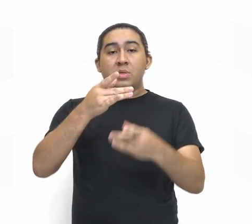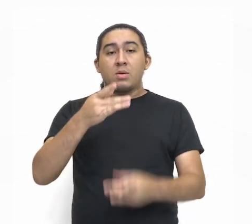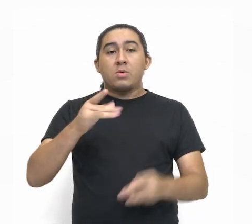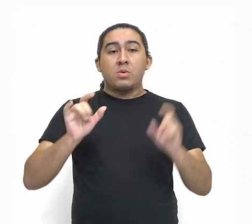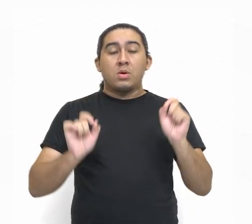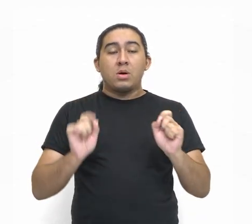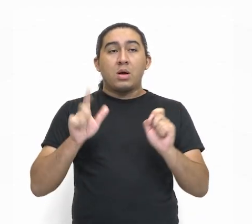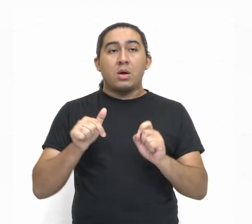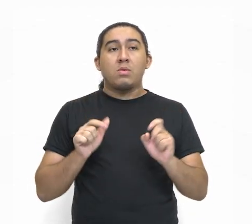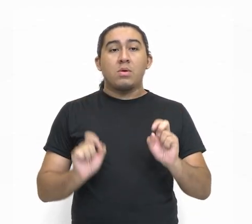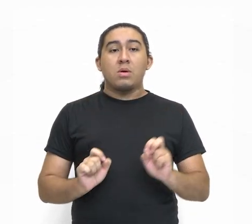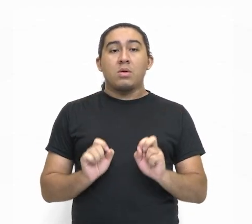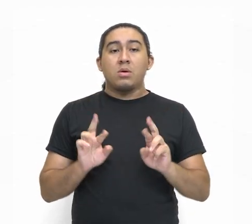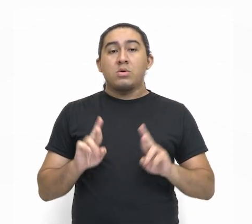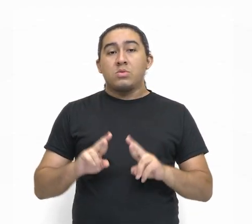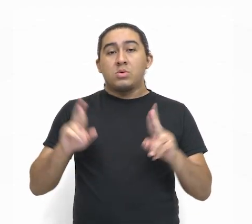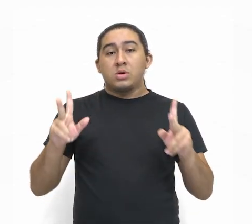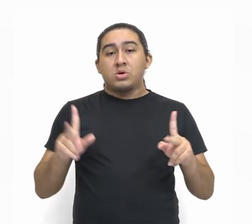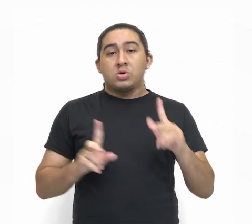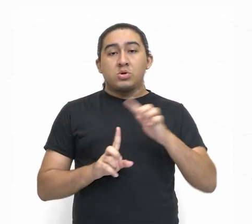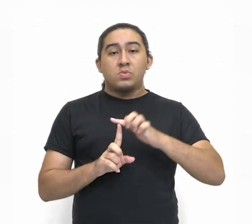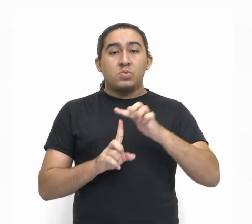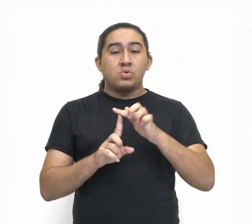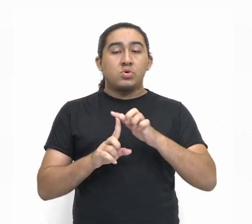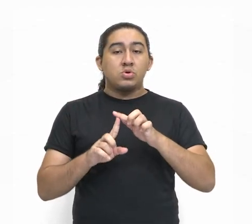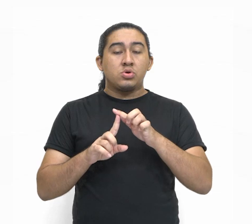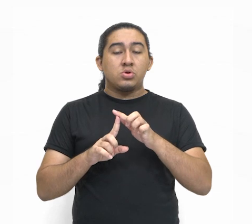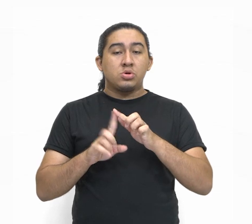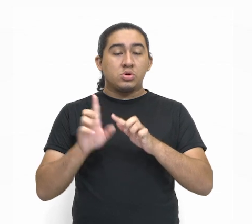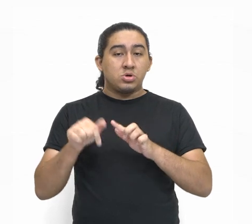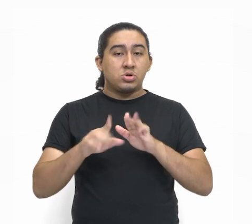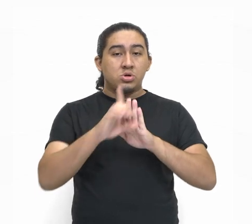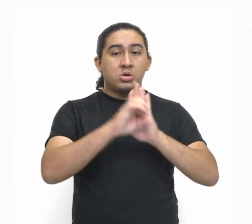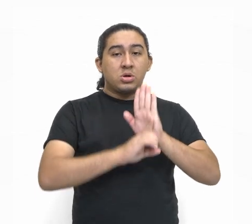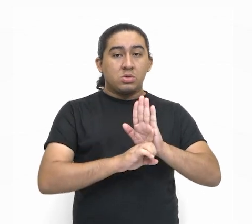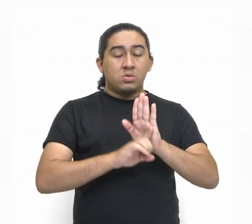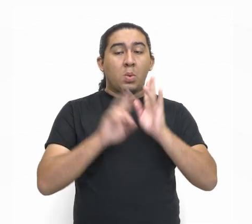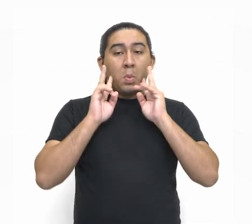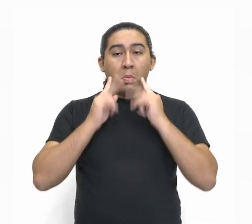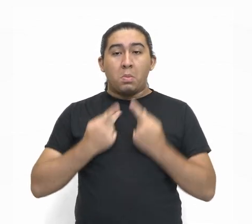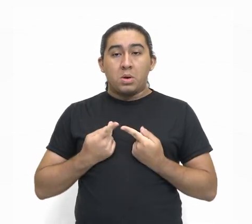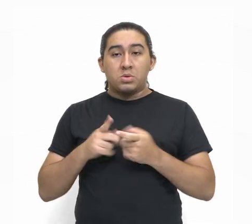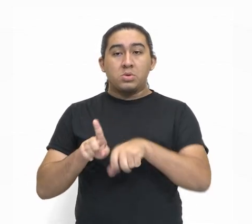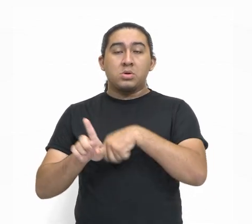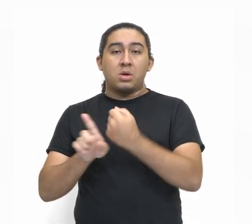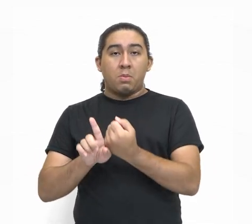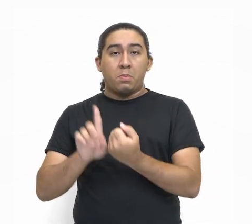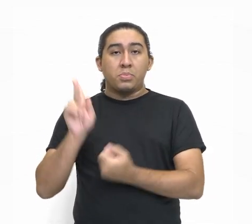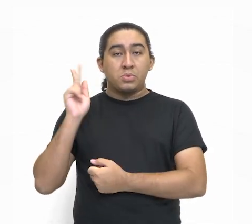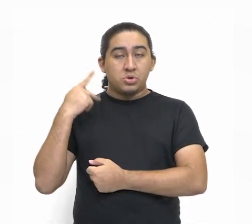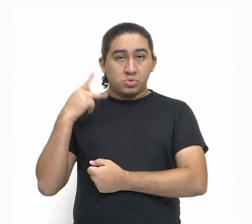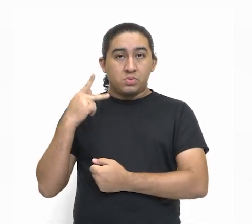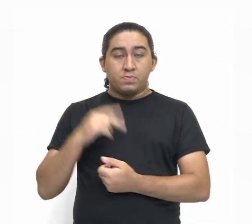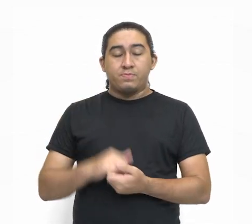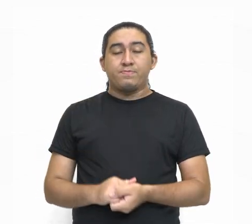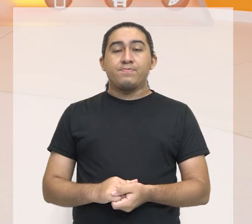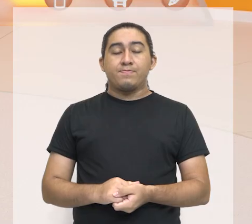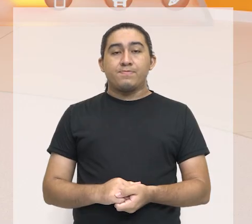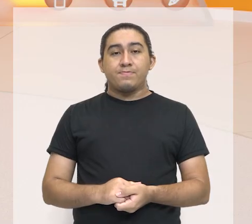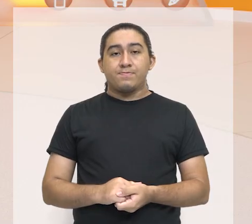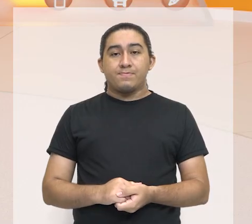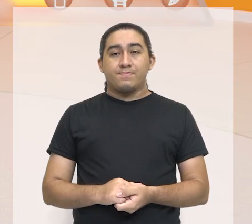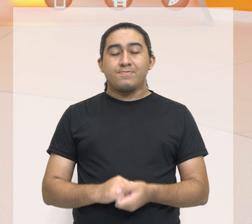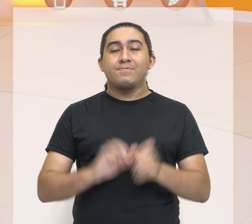detalhamento, então, vamos falar sobre diferentes tipos de direitos, como direitos humanos, sociais e direitos políticos.